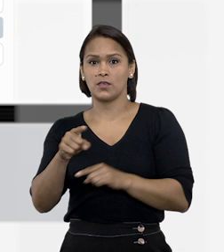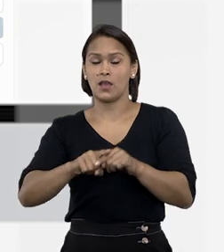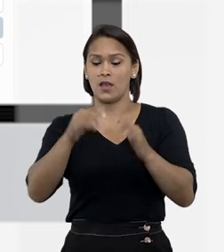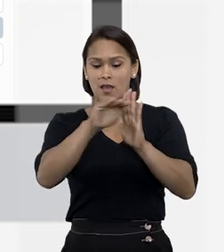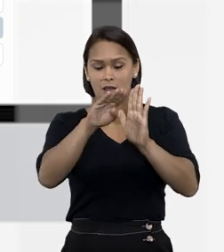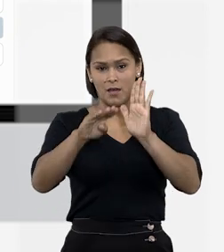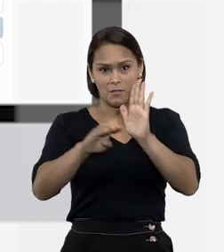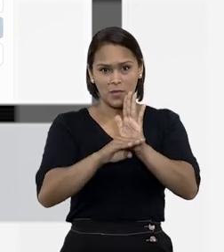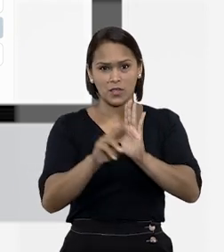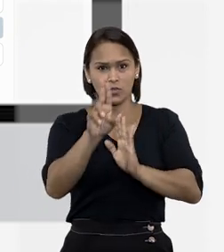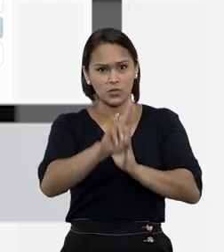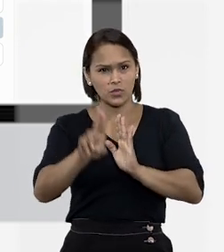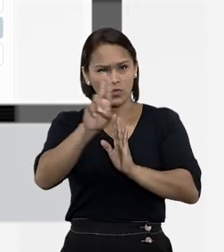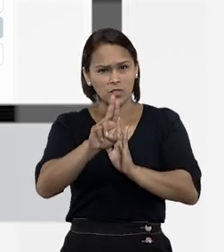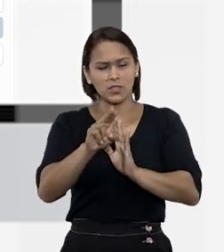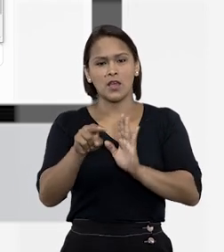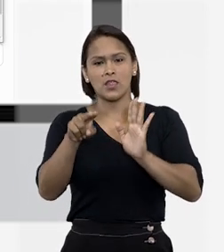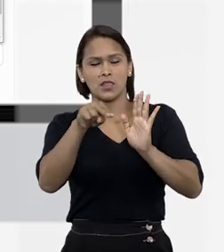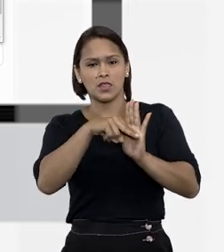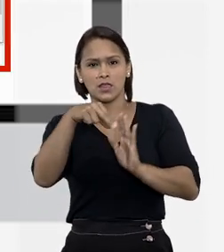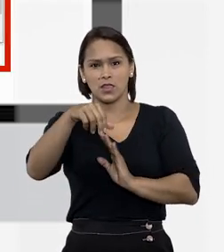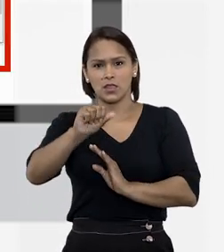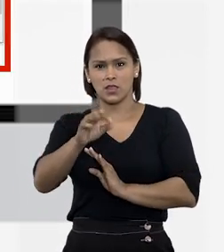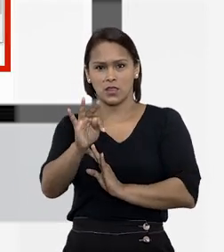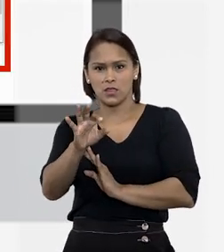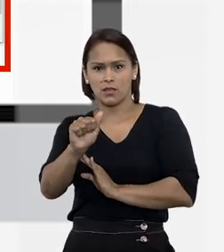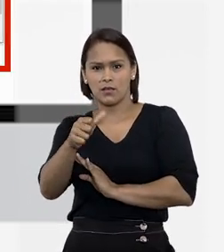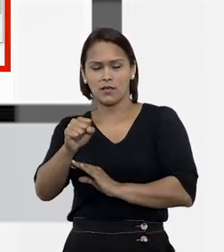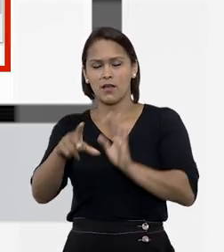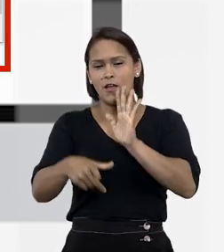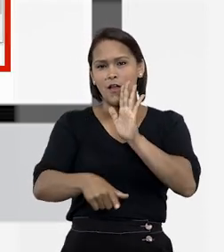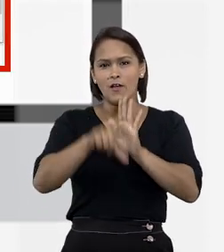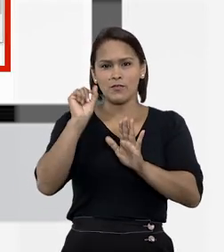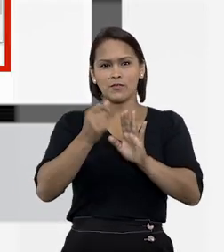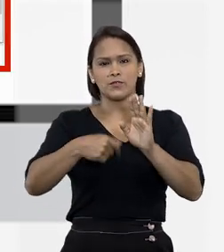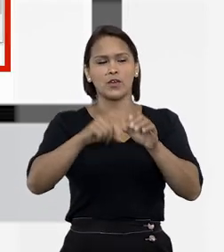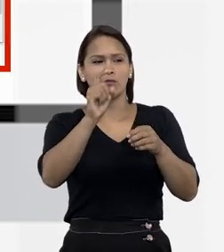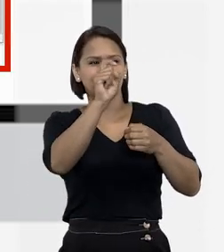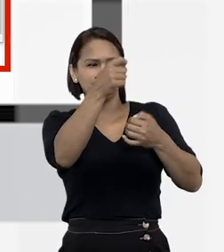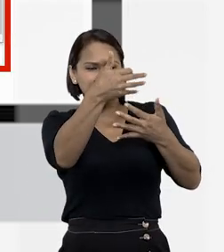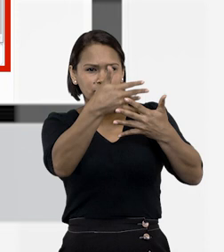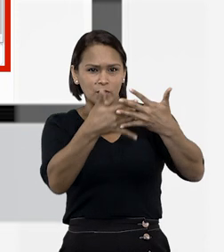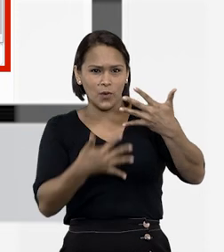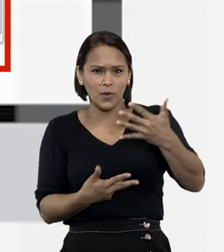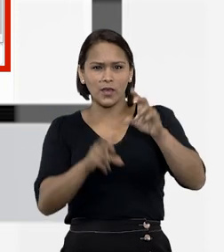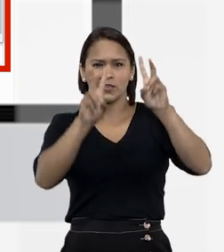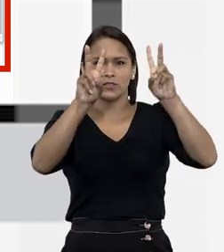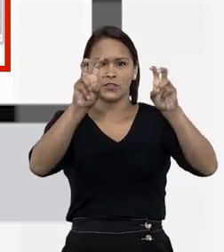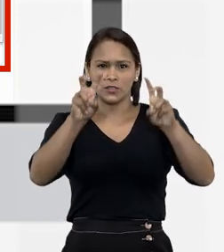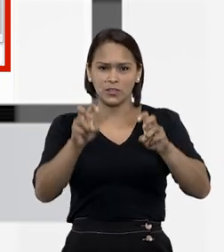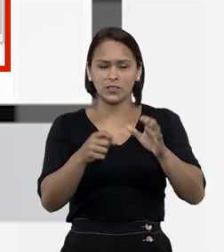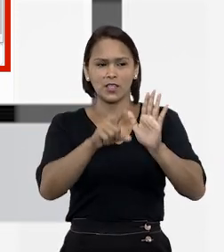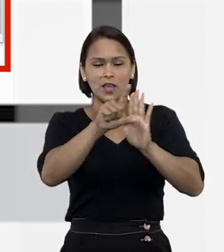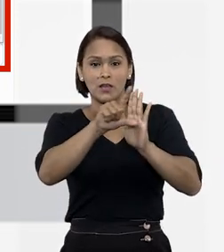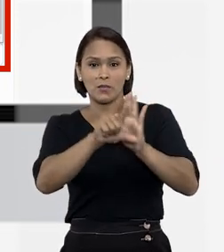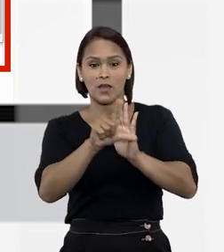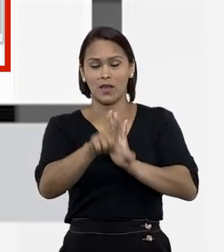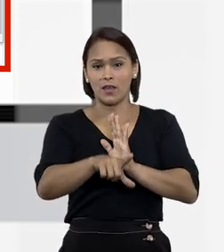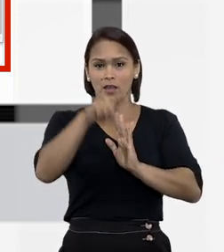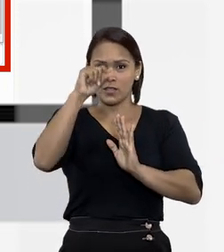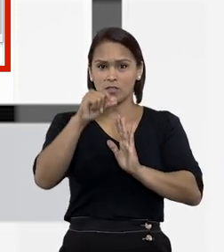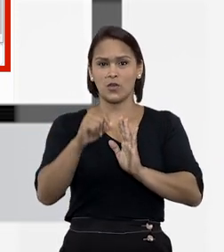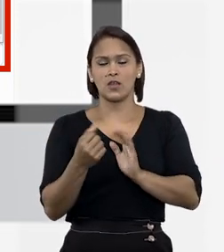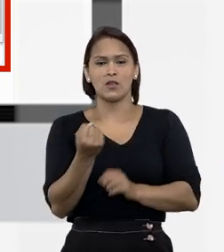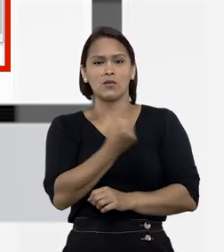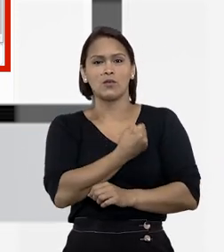abaixo, utilizando o campo Notas, você recupera informações por meio de um índice de assuntos. Selecionando um